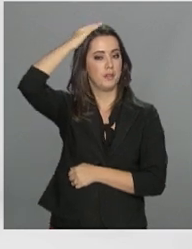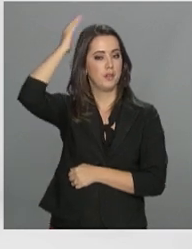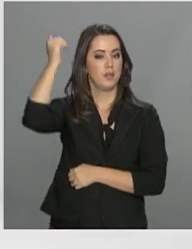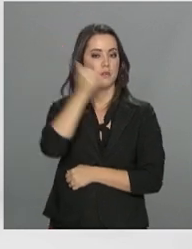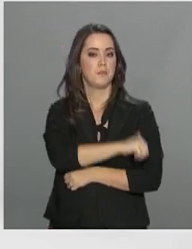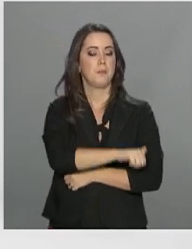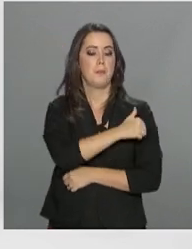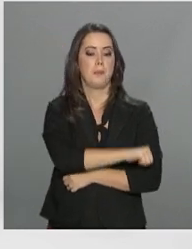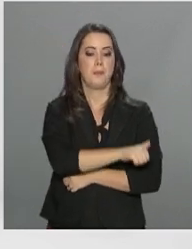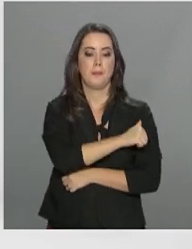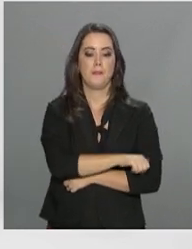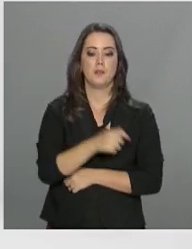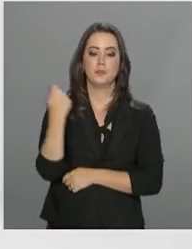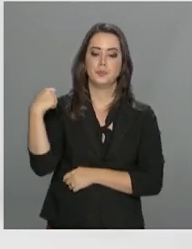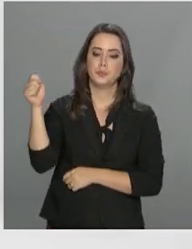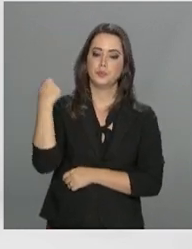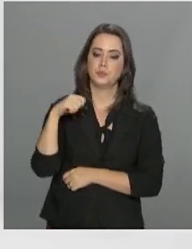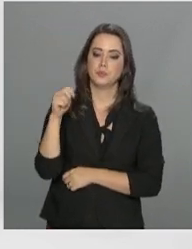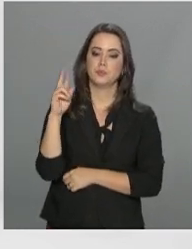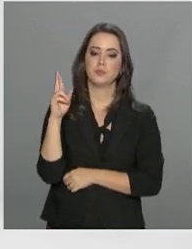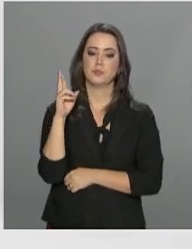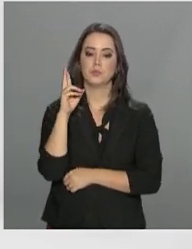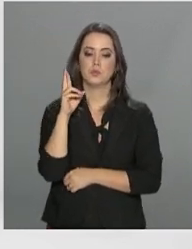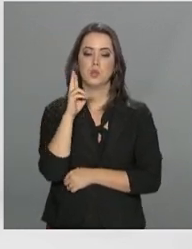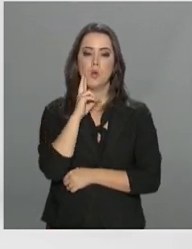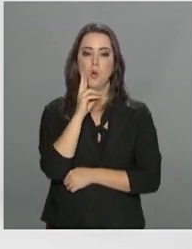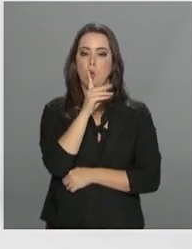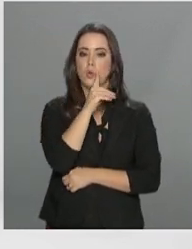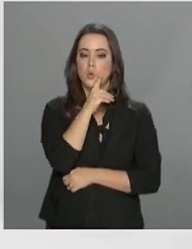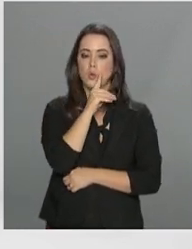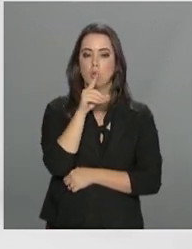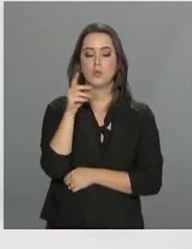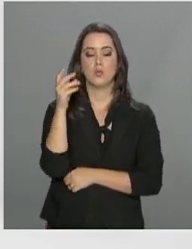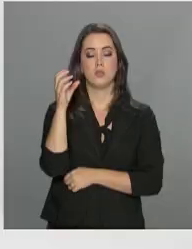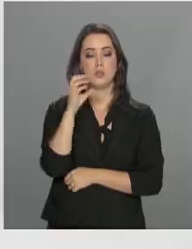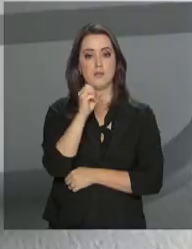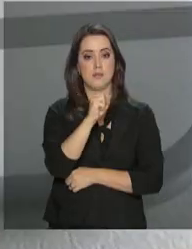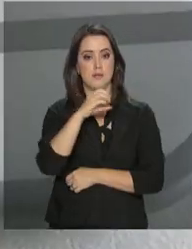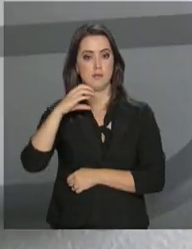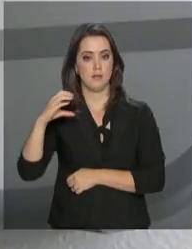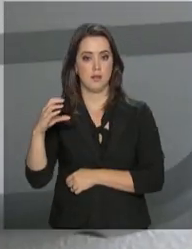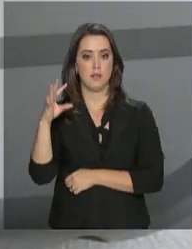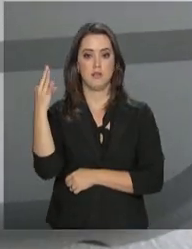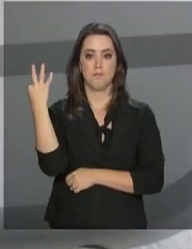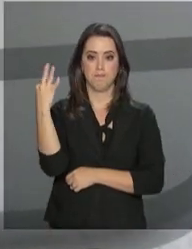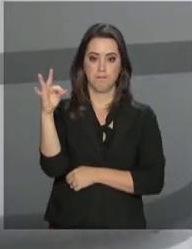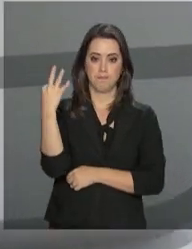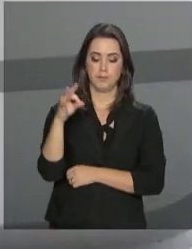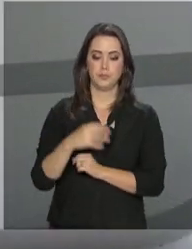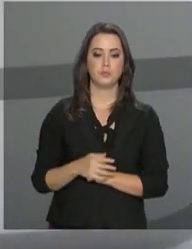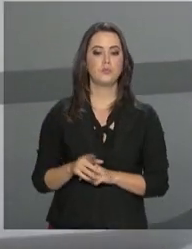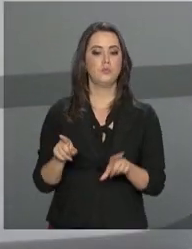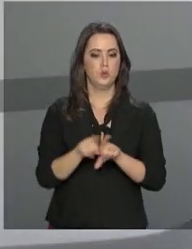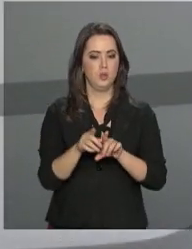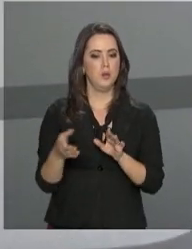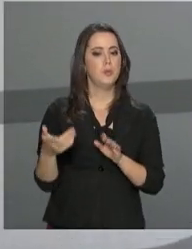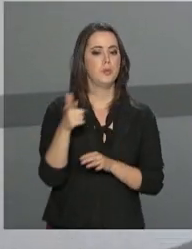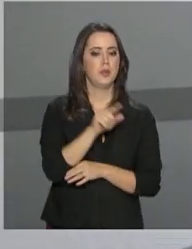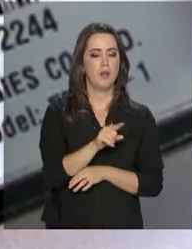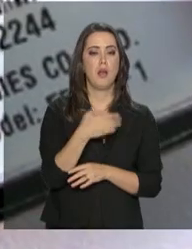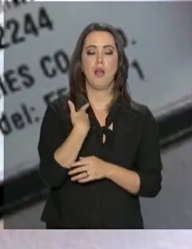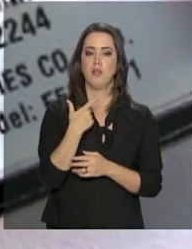Janeiro, Rio Grande do Sul, Rondônia, Santa Catarina e Tocantins. A medida também alcança